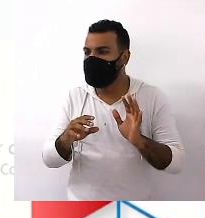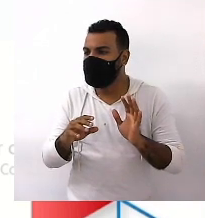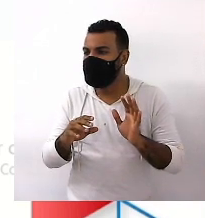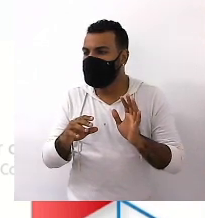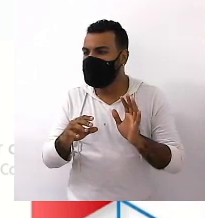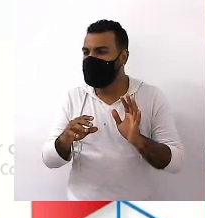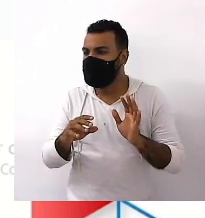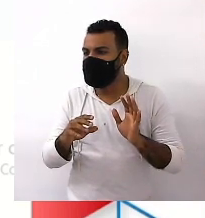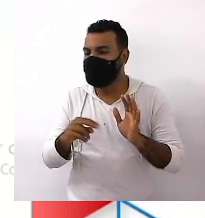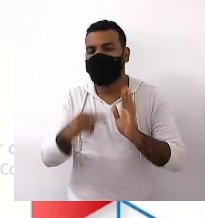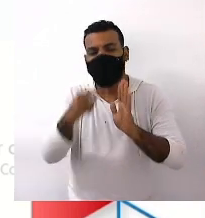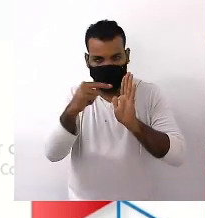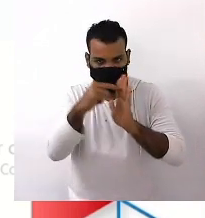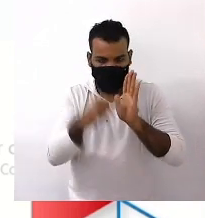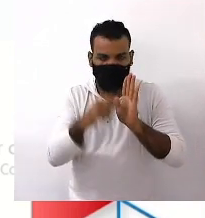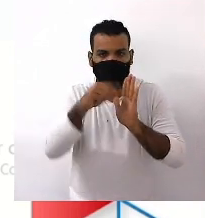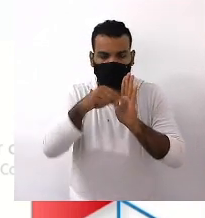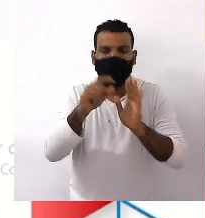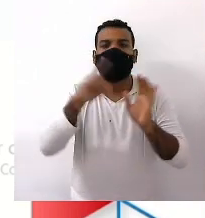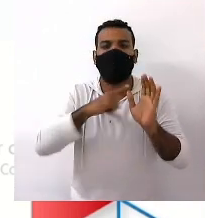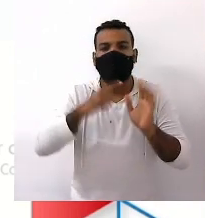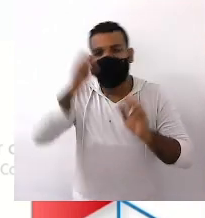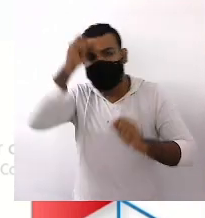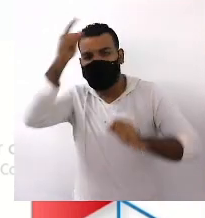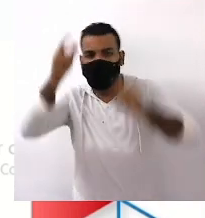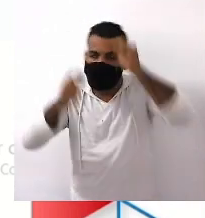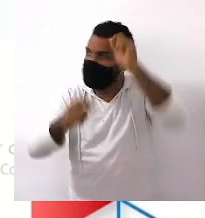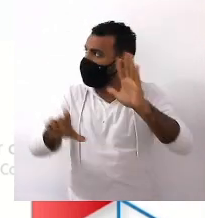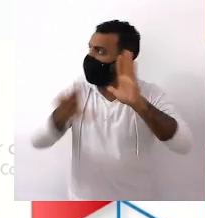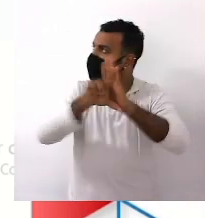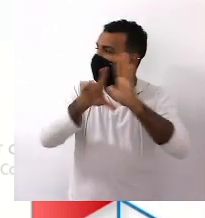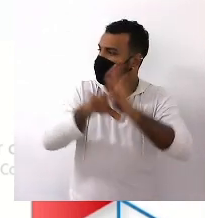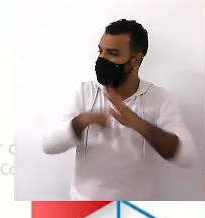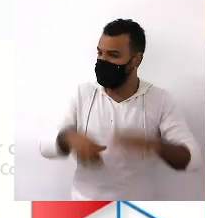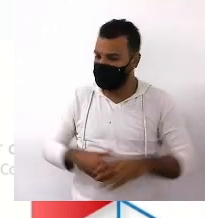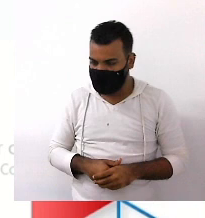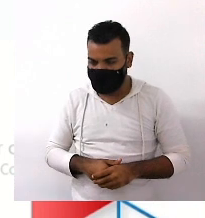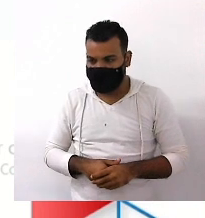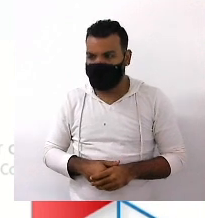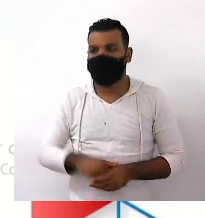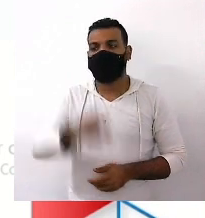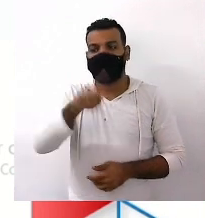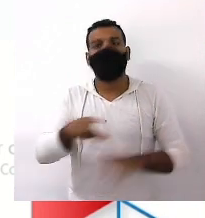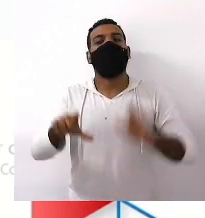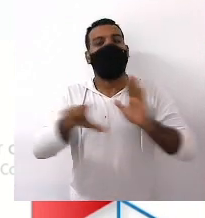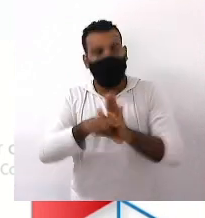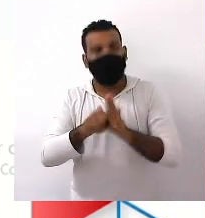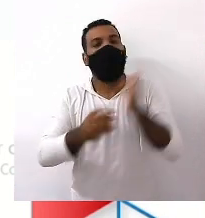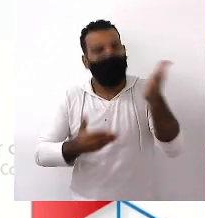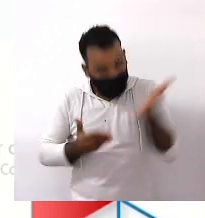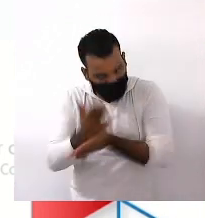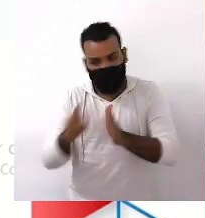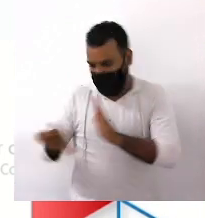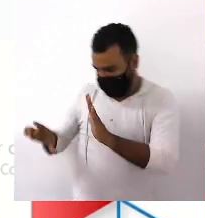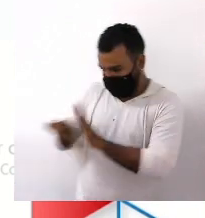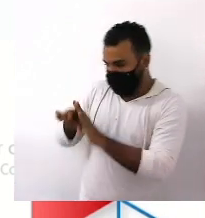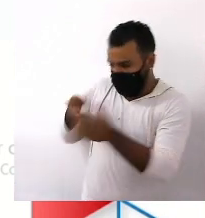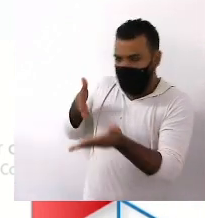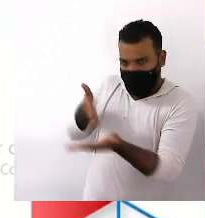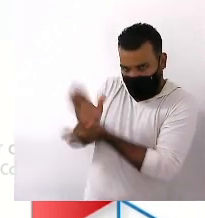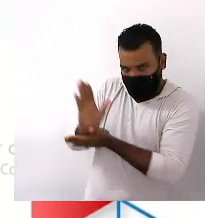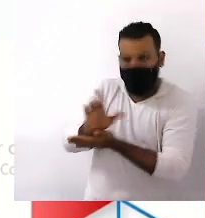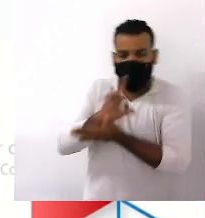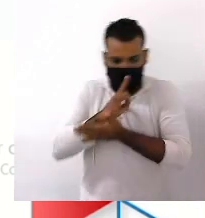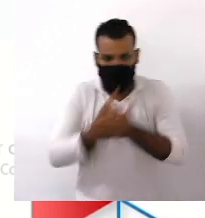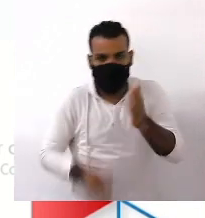que se refere às ideias Às leis judiciais É estabelecido, definido, aprovado pela lei O que nela tem sua